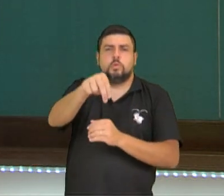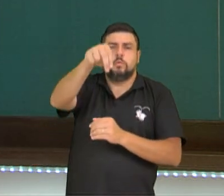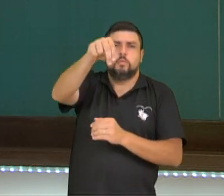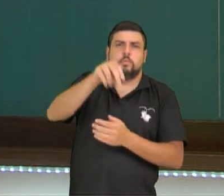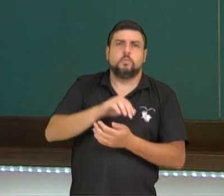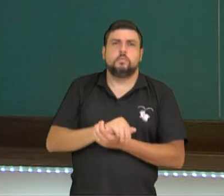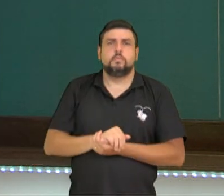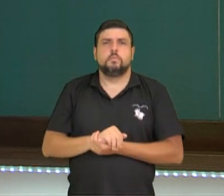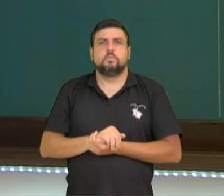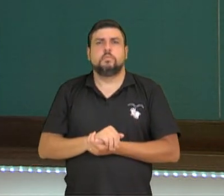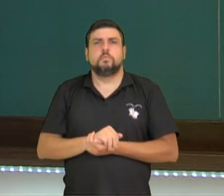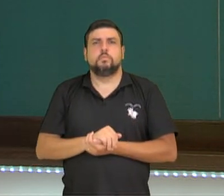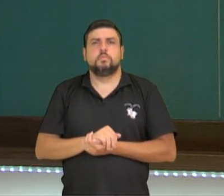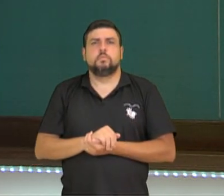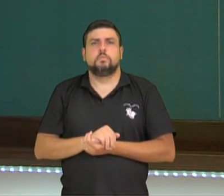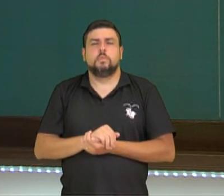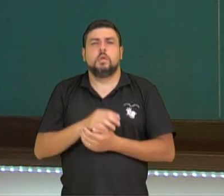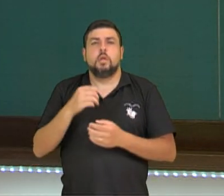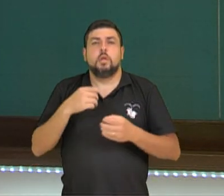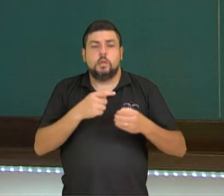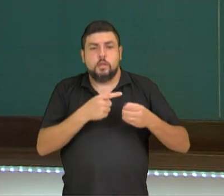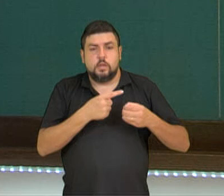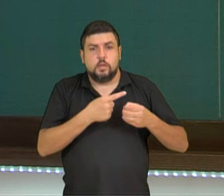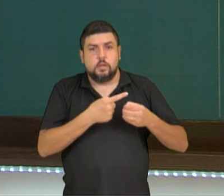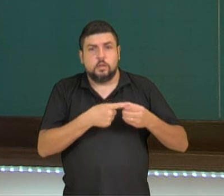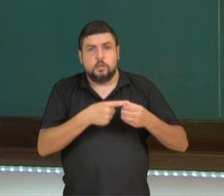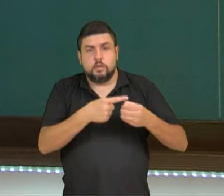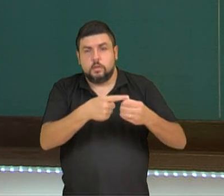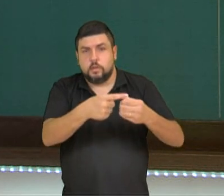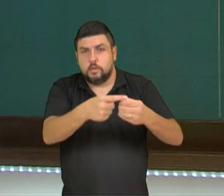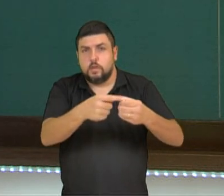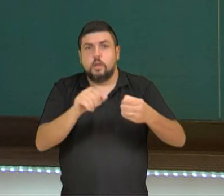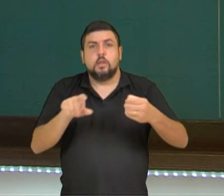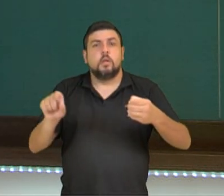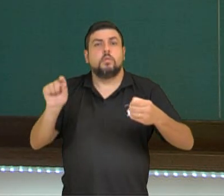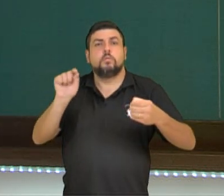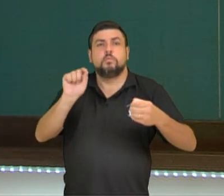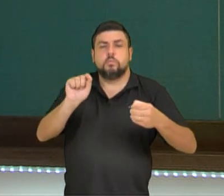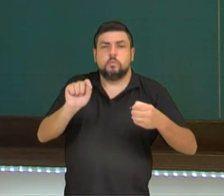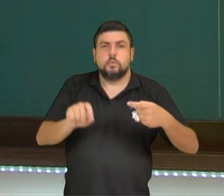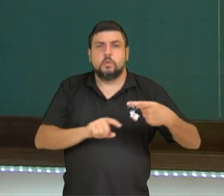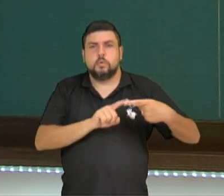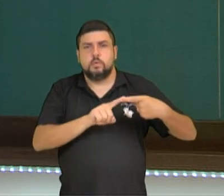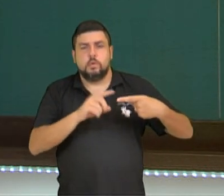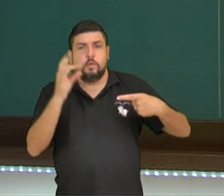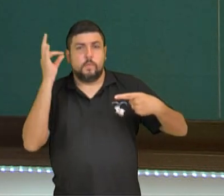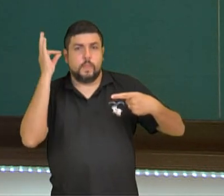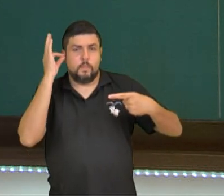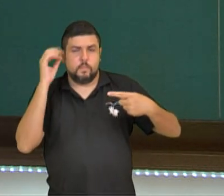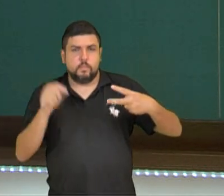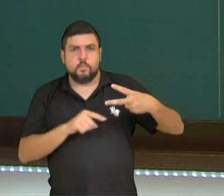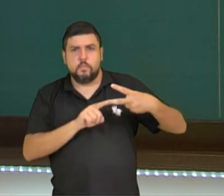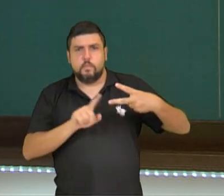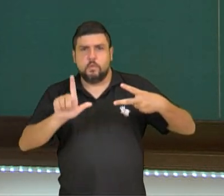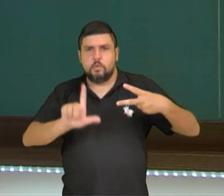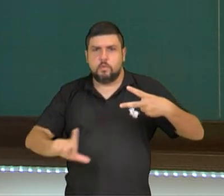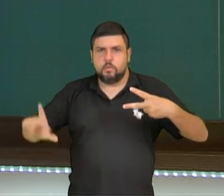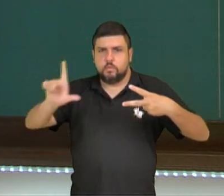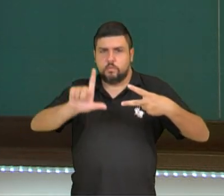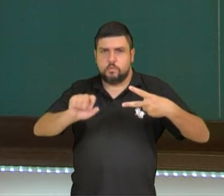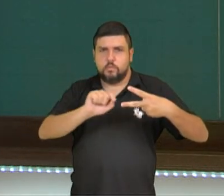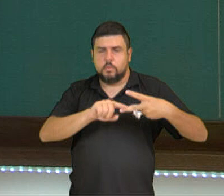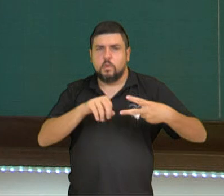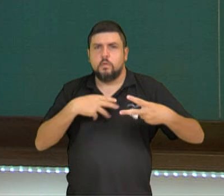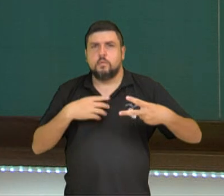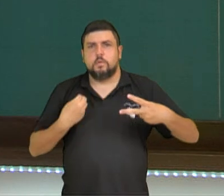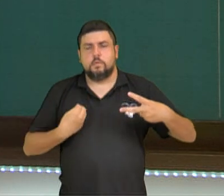norte, né? Entre as cidades que compõem esta porção aí do nosso estado. Ponta Grossa e Londrina podemos